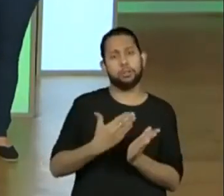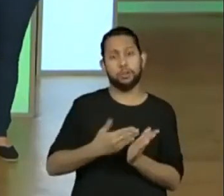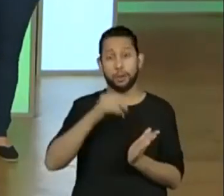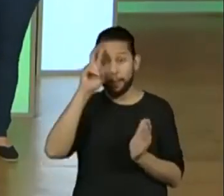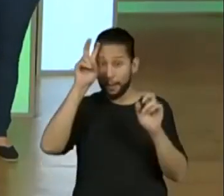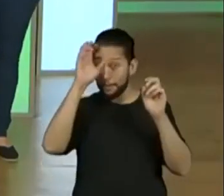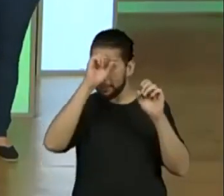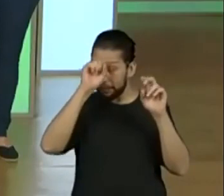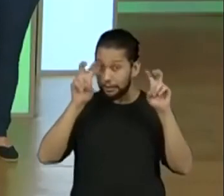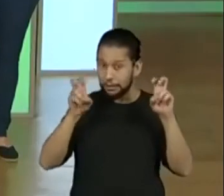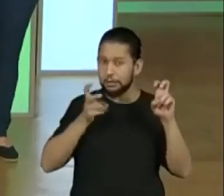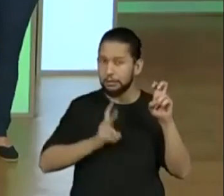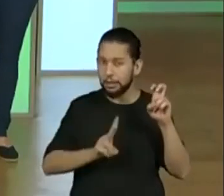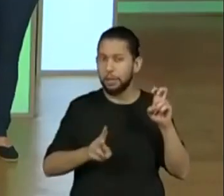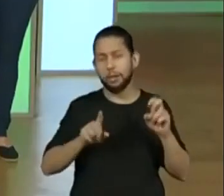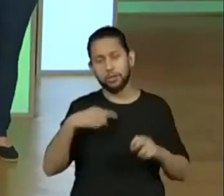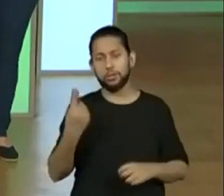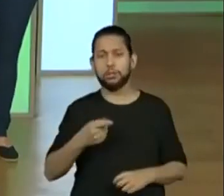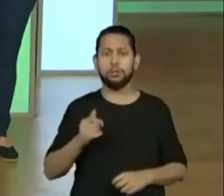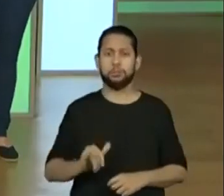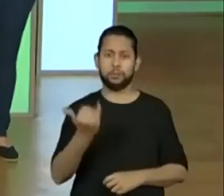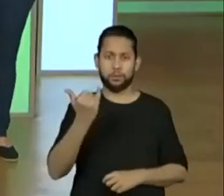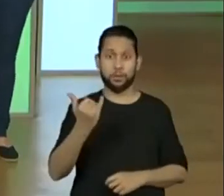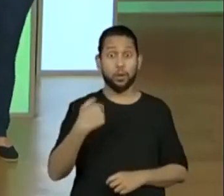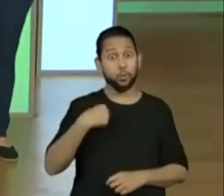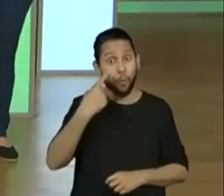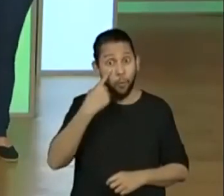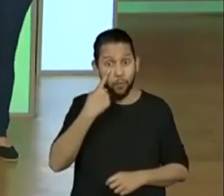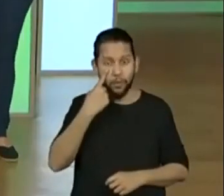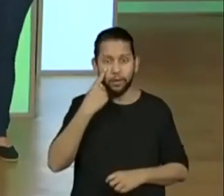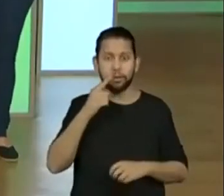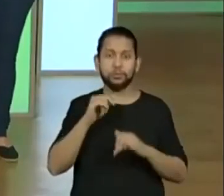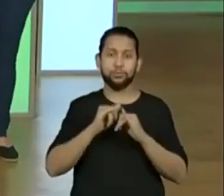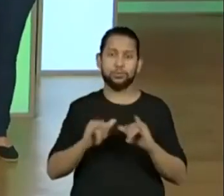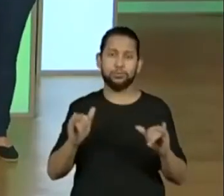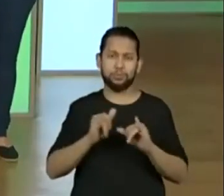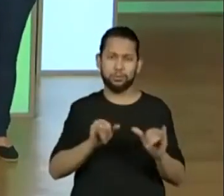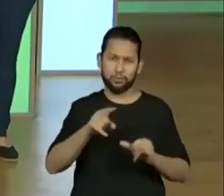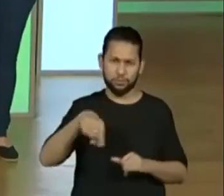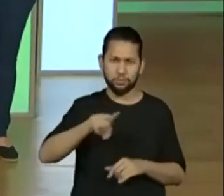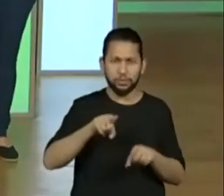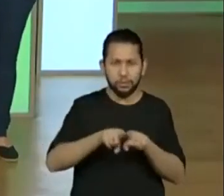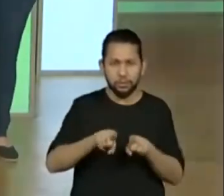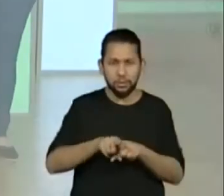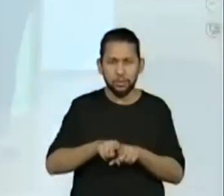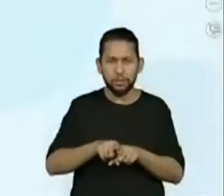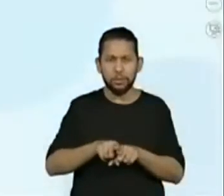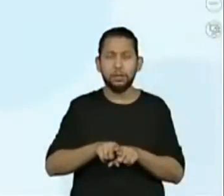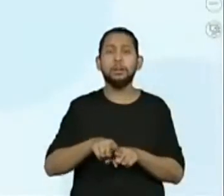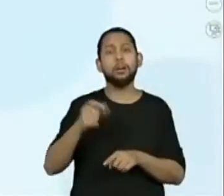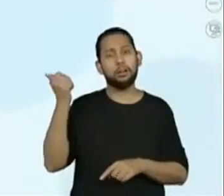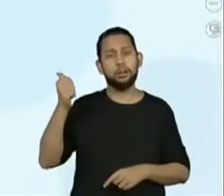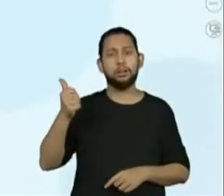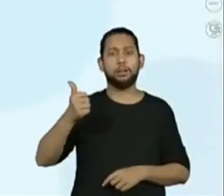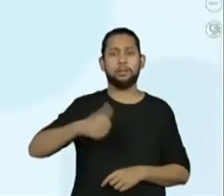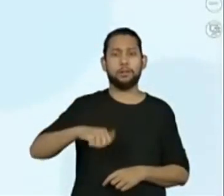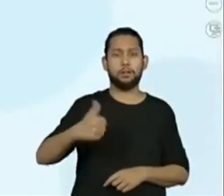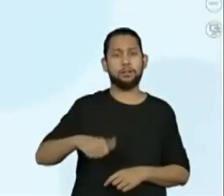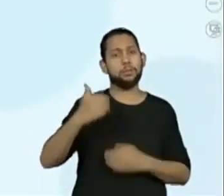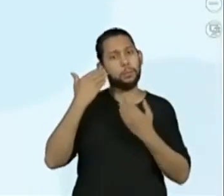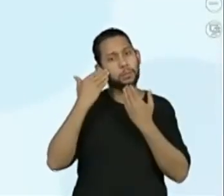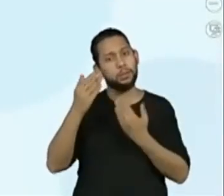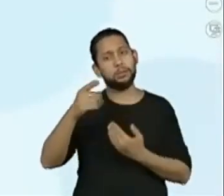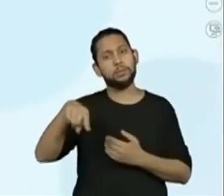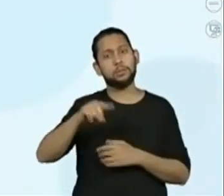que foi bem proveitoso, né, professora? Foi mesmo. Eu estou de olho na notícia agora. E vocês também, fiquem de olho. Está aí a avaliação. Muito obrigada pela